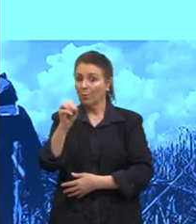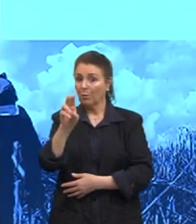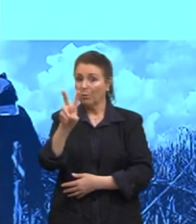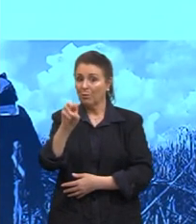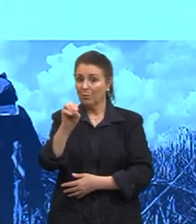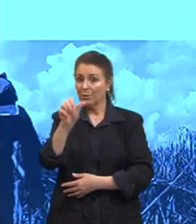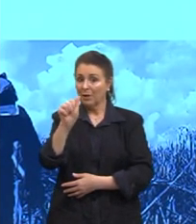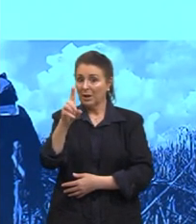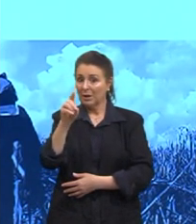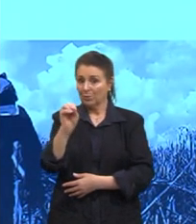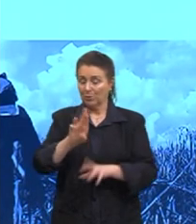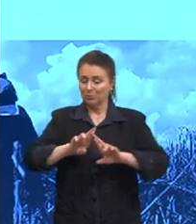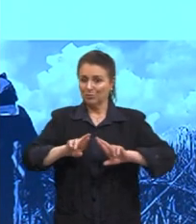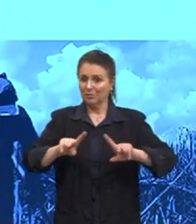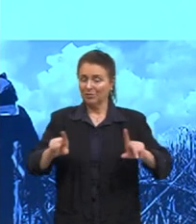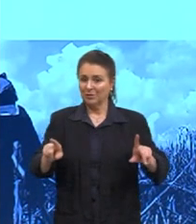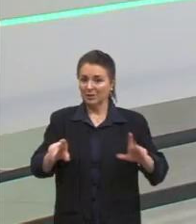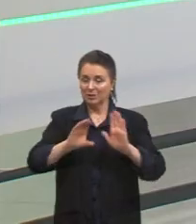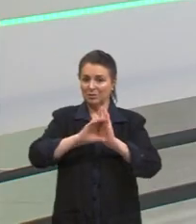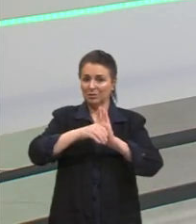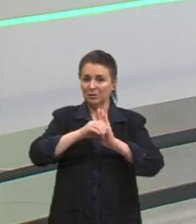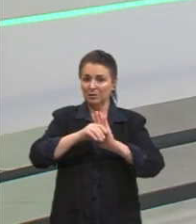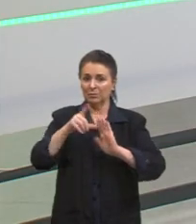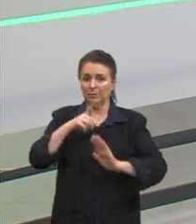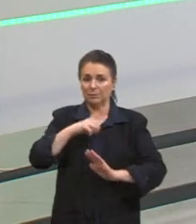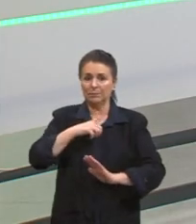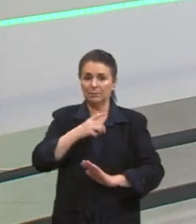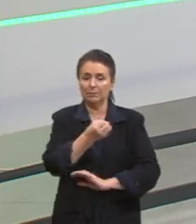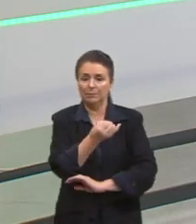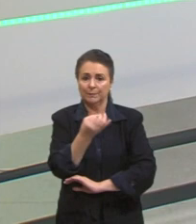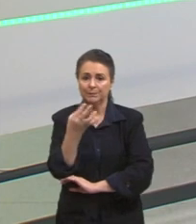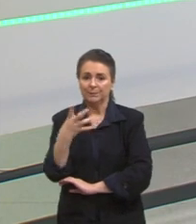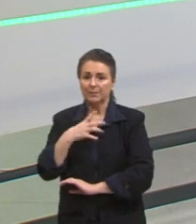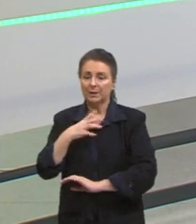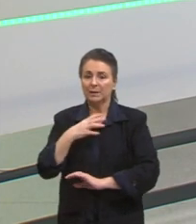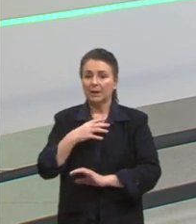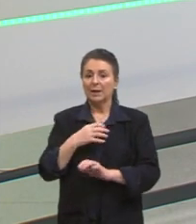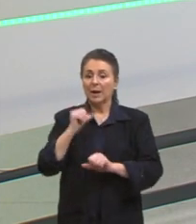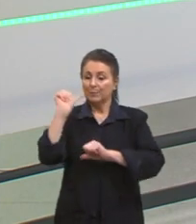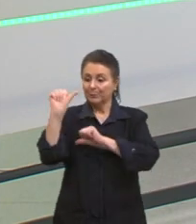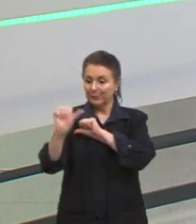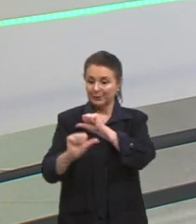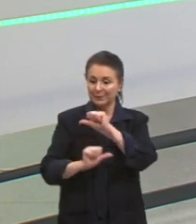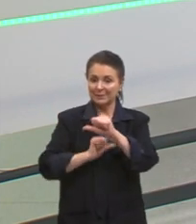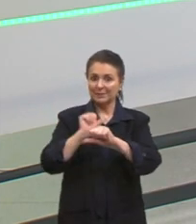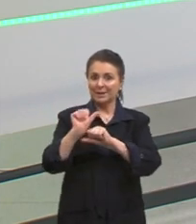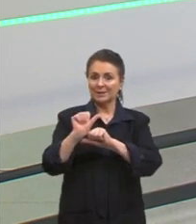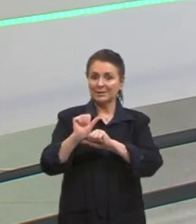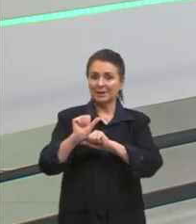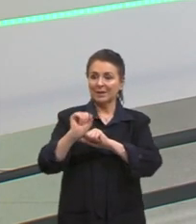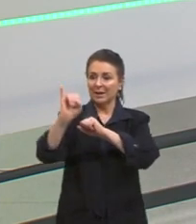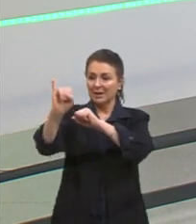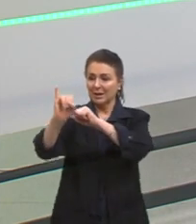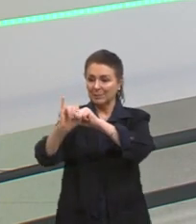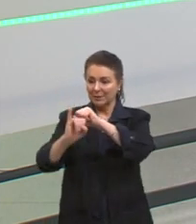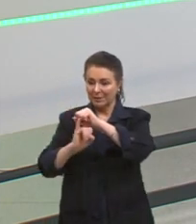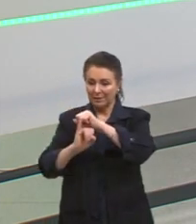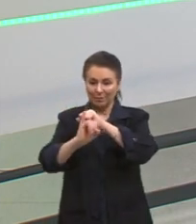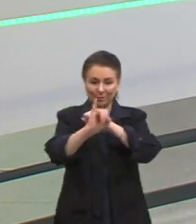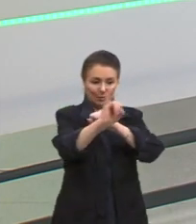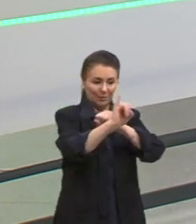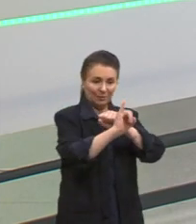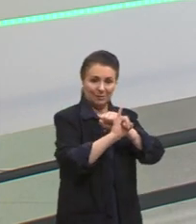das densidades, nós vamos ter as migrações, lembra? Emigrante é o cara que sai, migrante